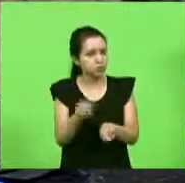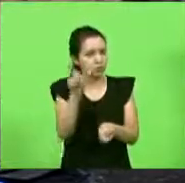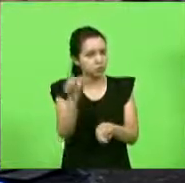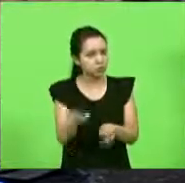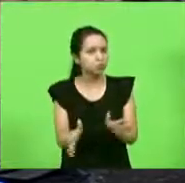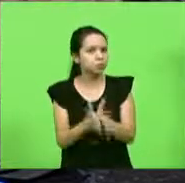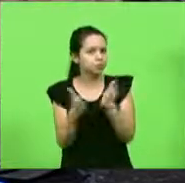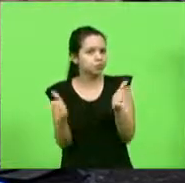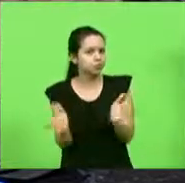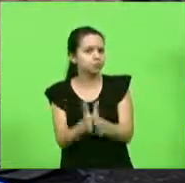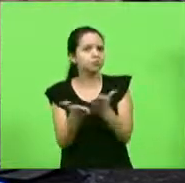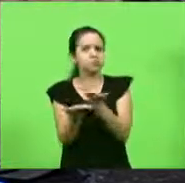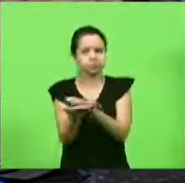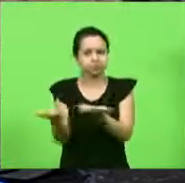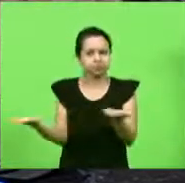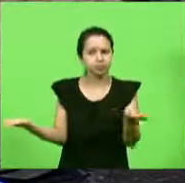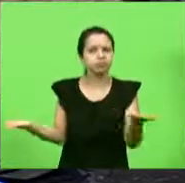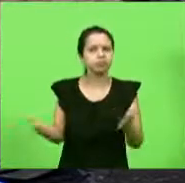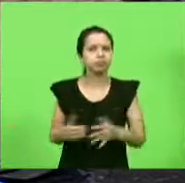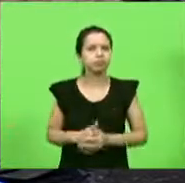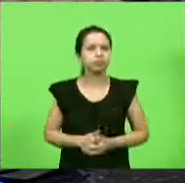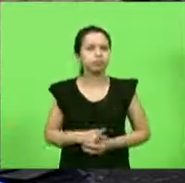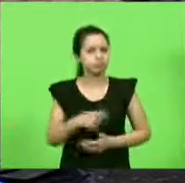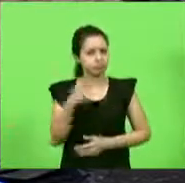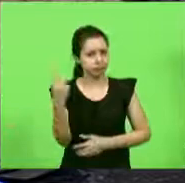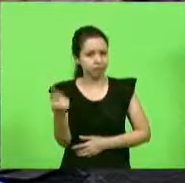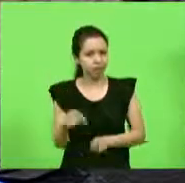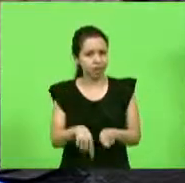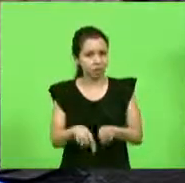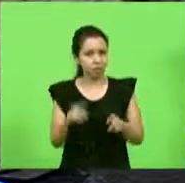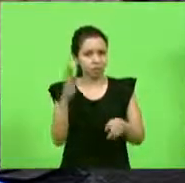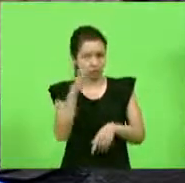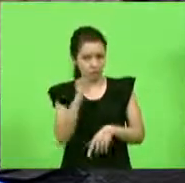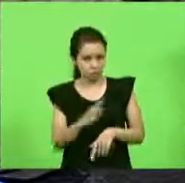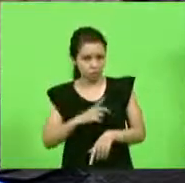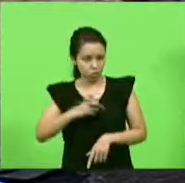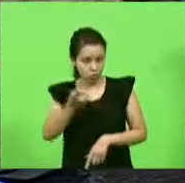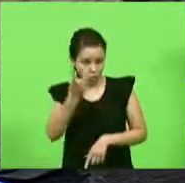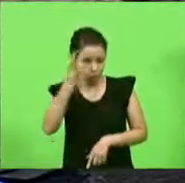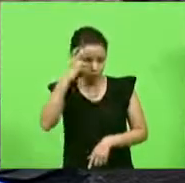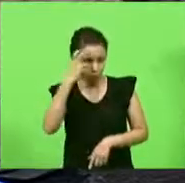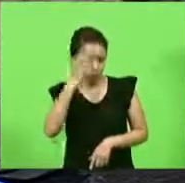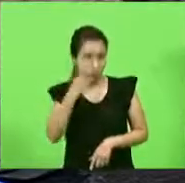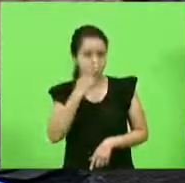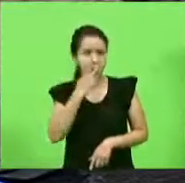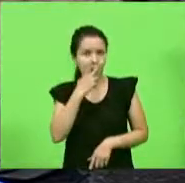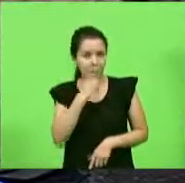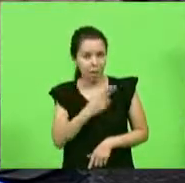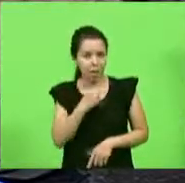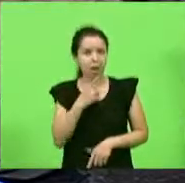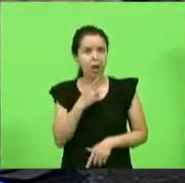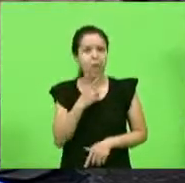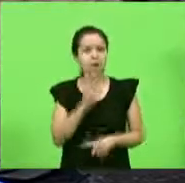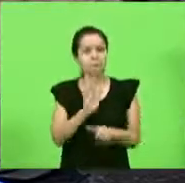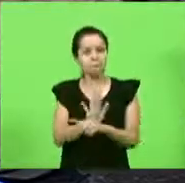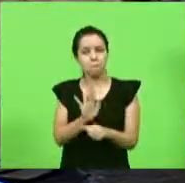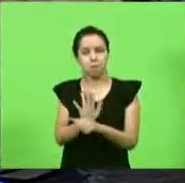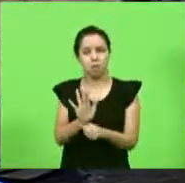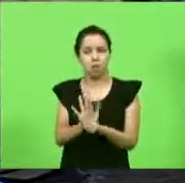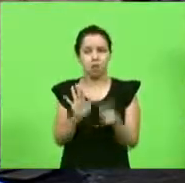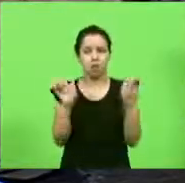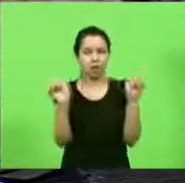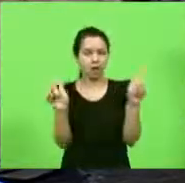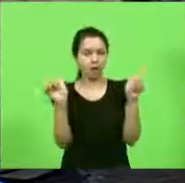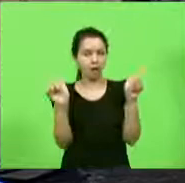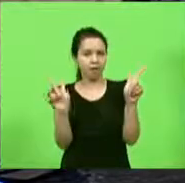E é curioso, além de tudo, como nós, no Brasil, além de tudo, nós temos uma cultura, ao que parece, pró-greve, pró-grevista.